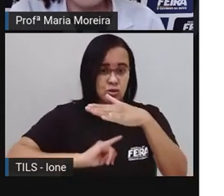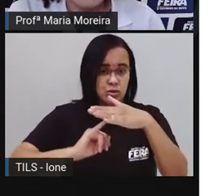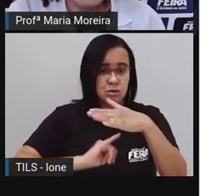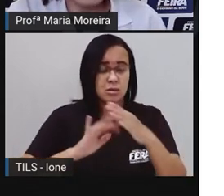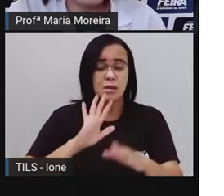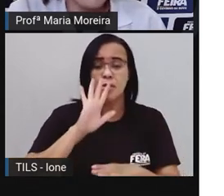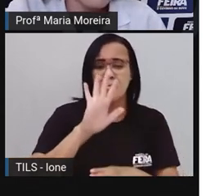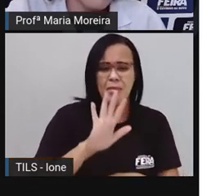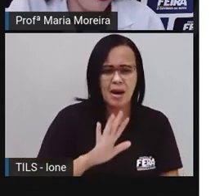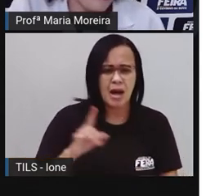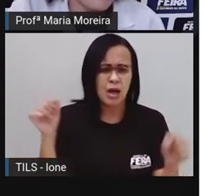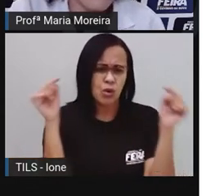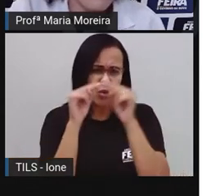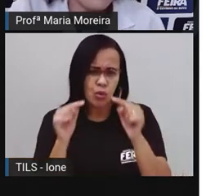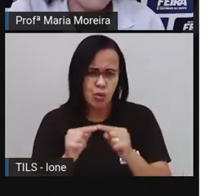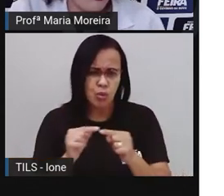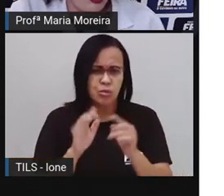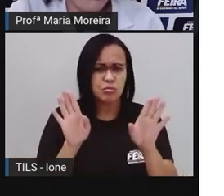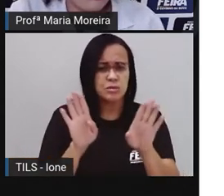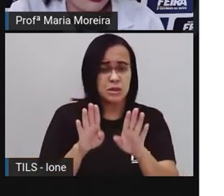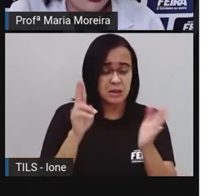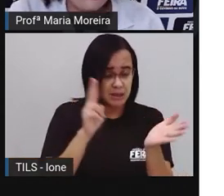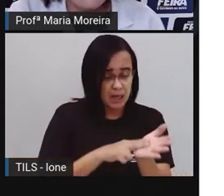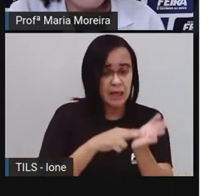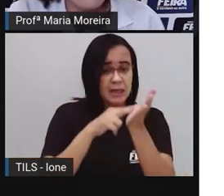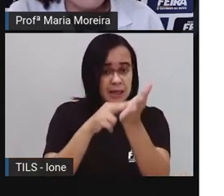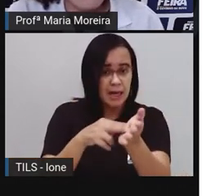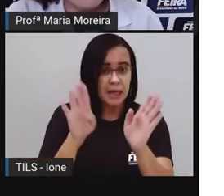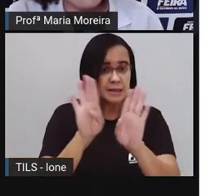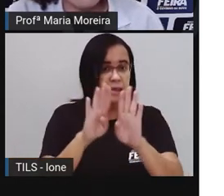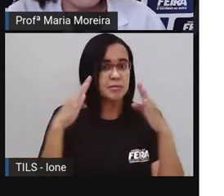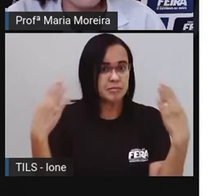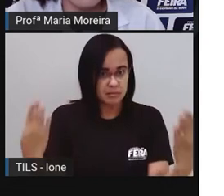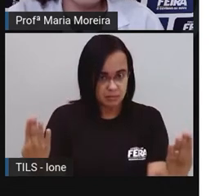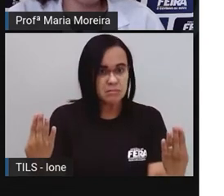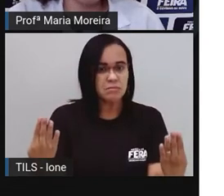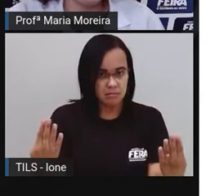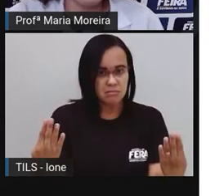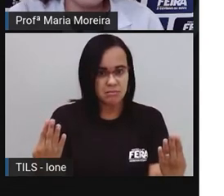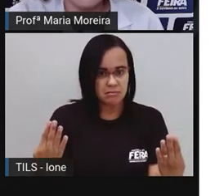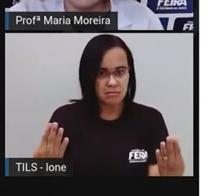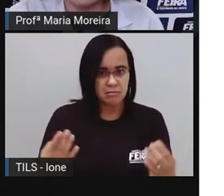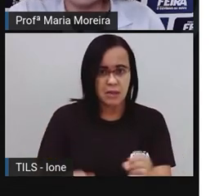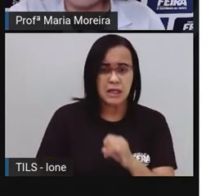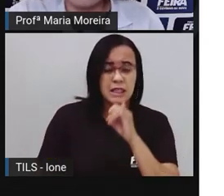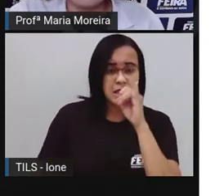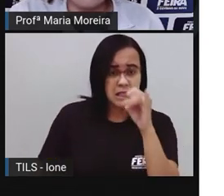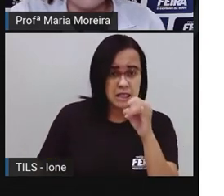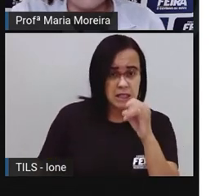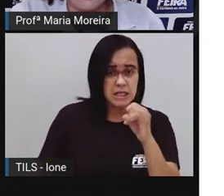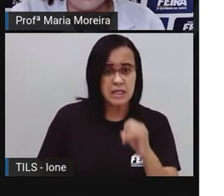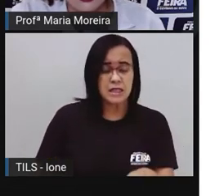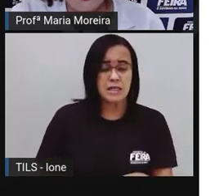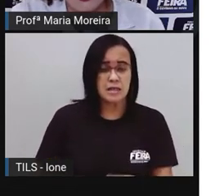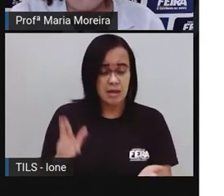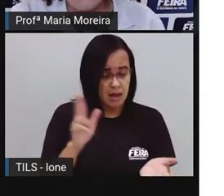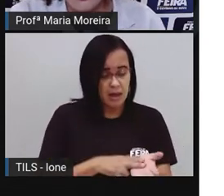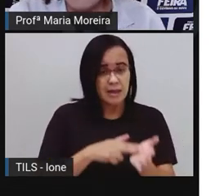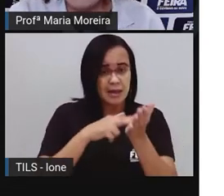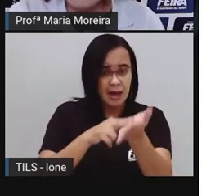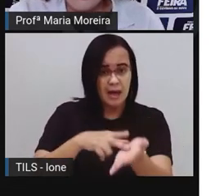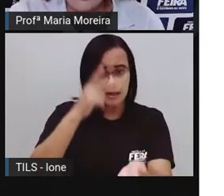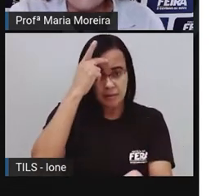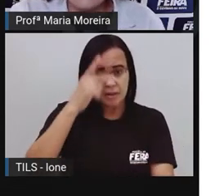aberta. Mas no caso de uma carta pessoal, né? O você vai fazer? Colocar o nome da pessoa que irá receber.